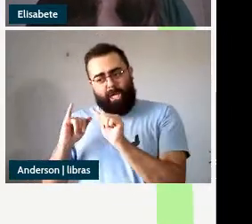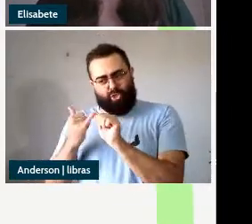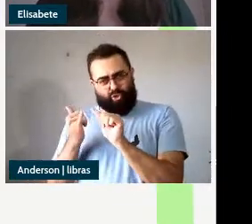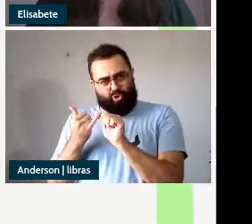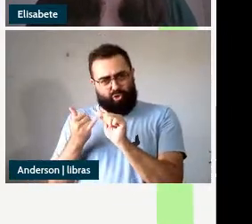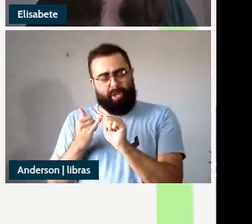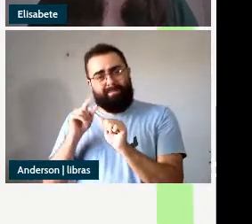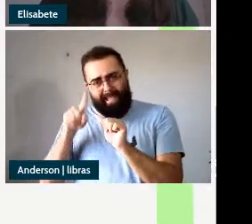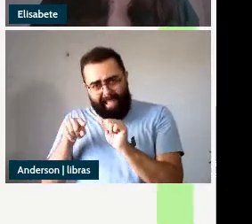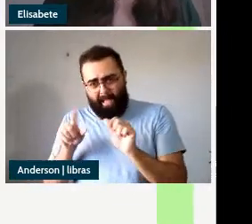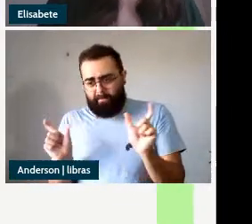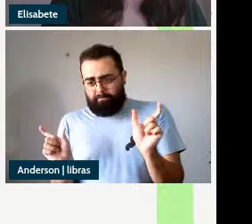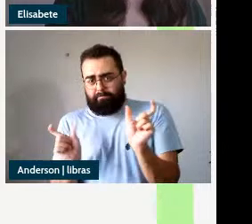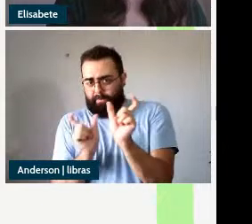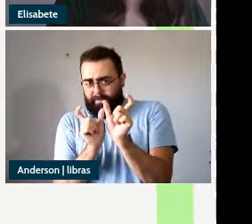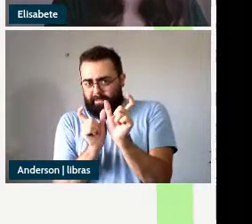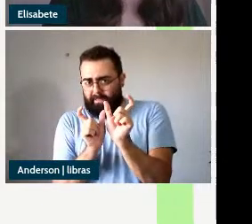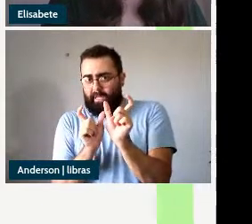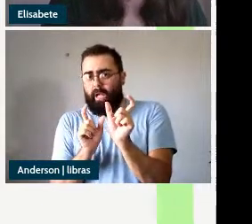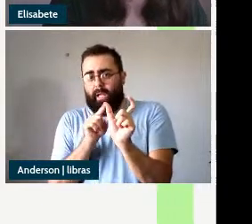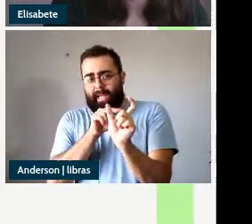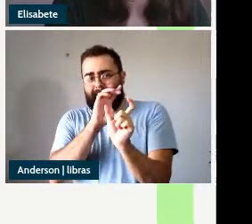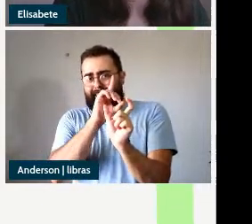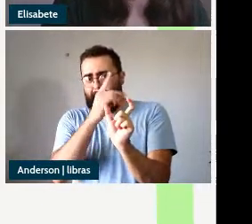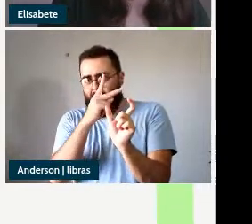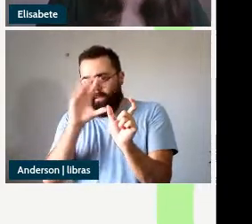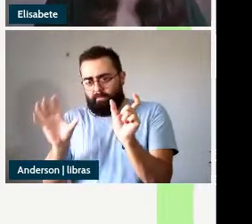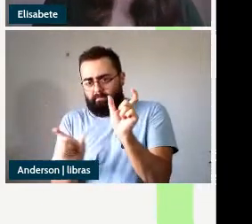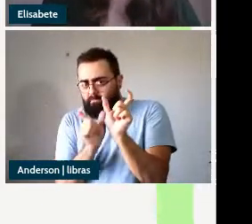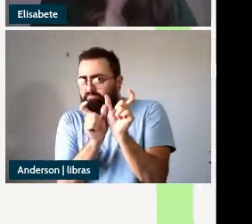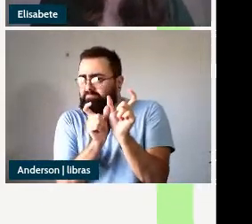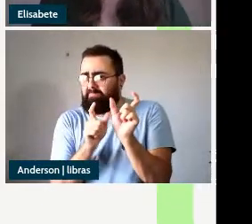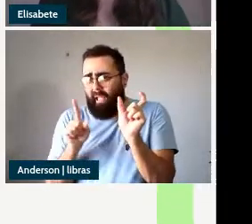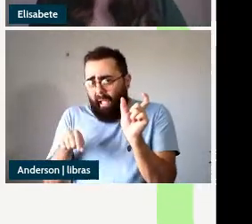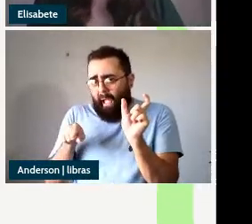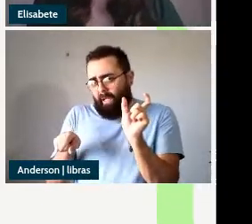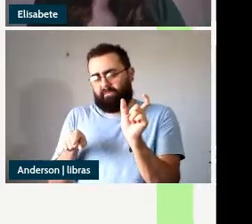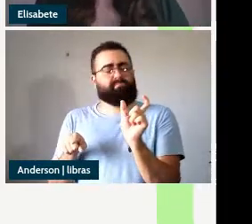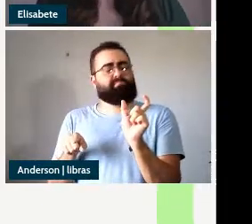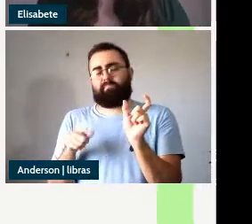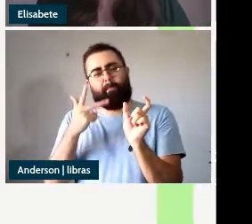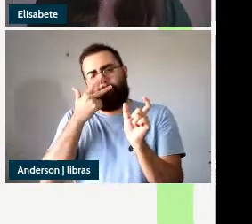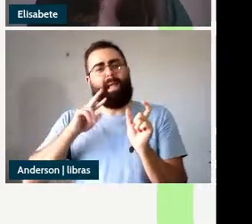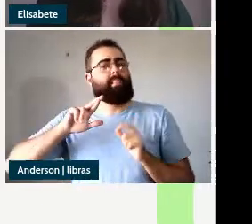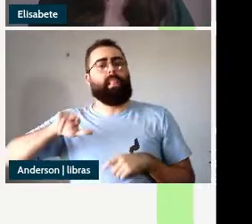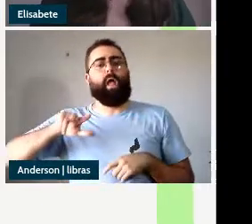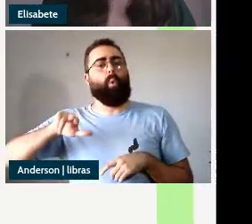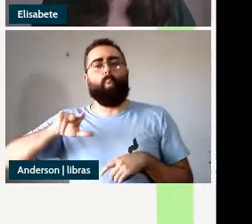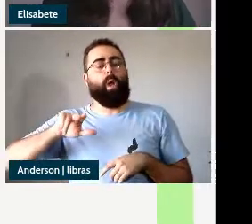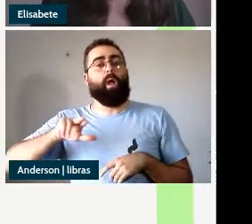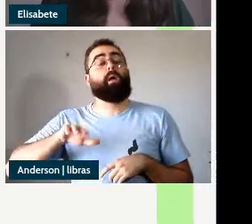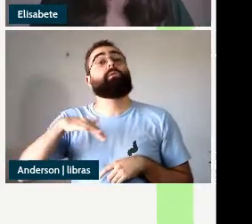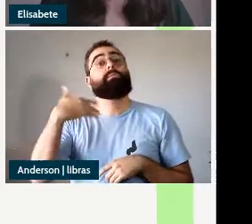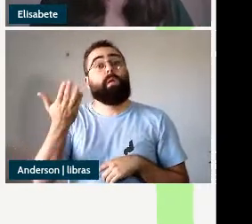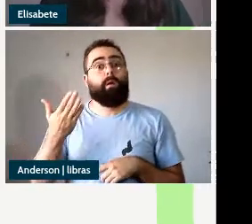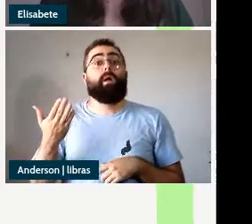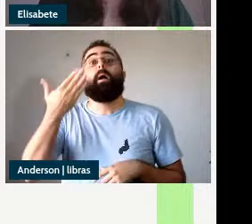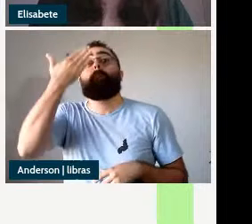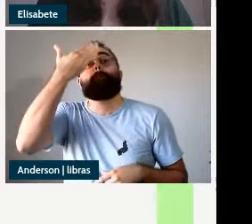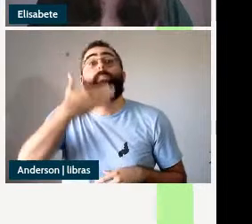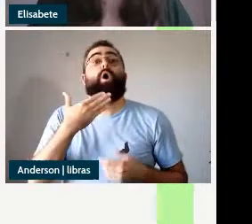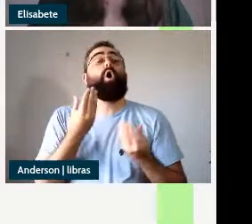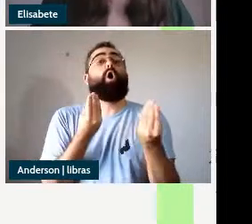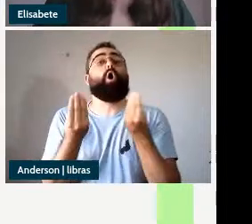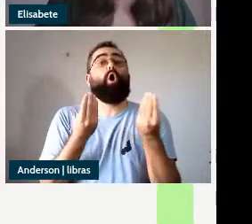um constituinte nominal com esse DP e uma das evidências assim discutidas na literatura é a